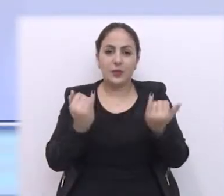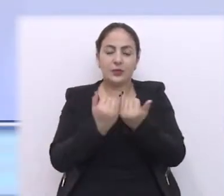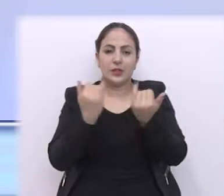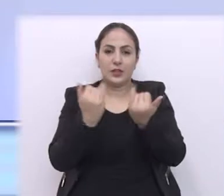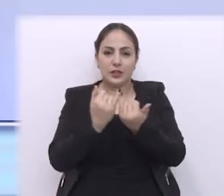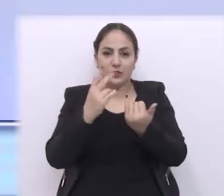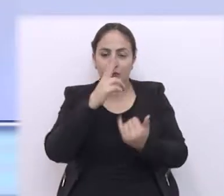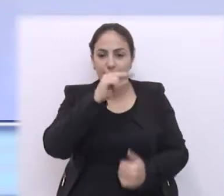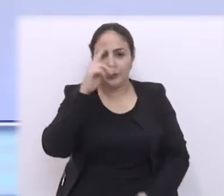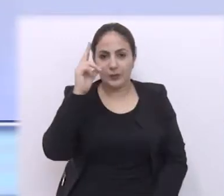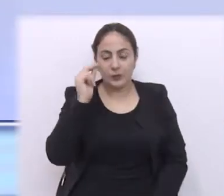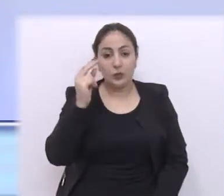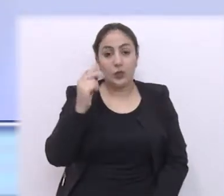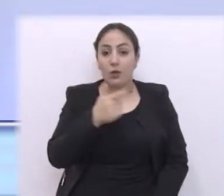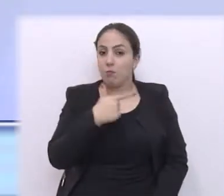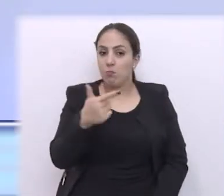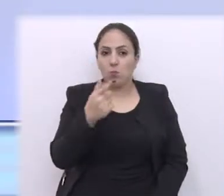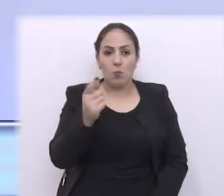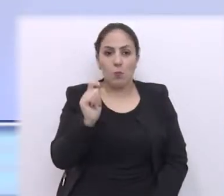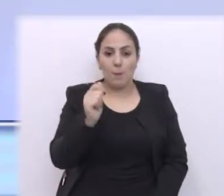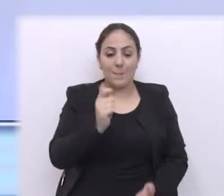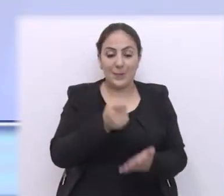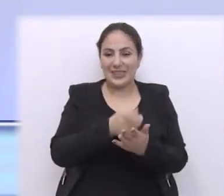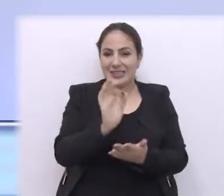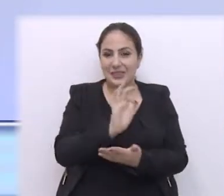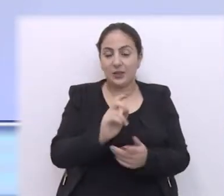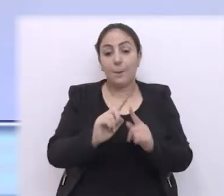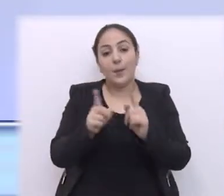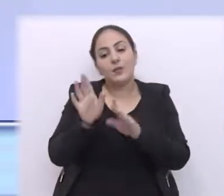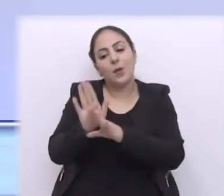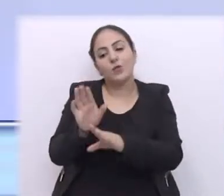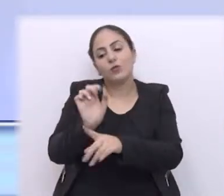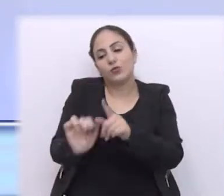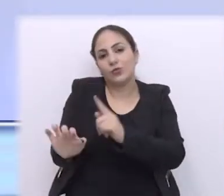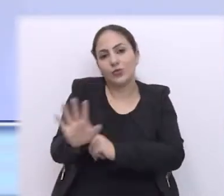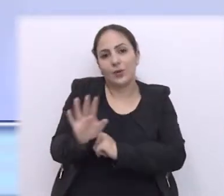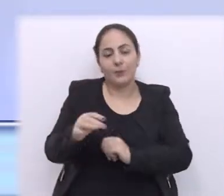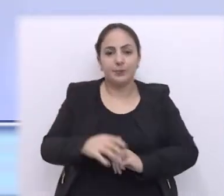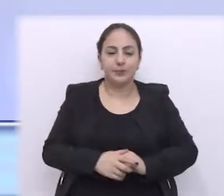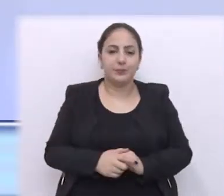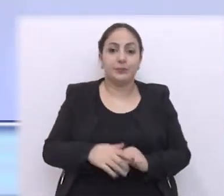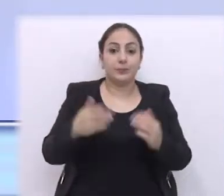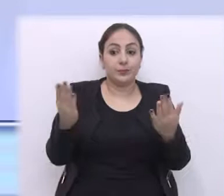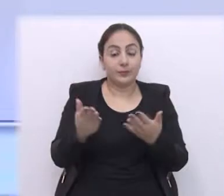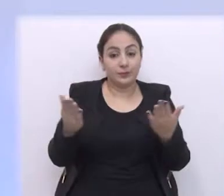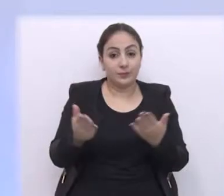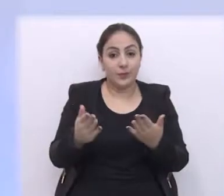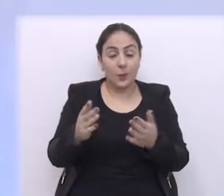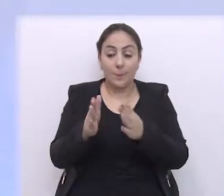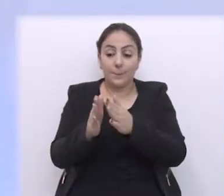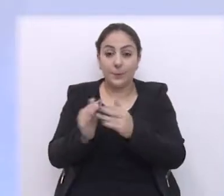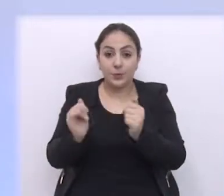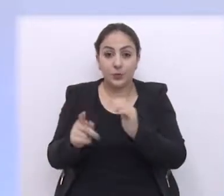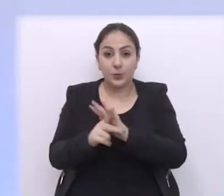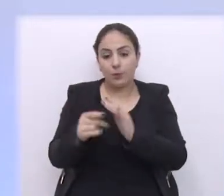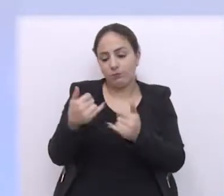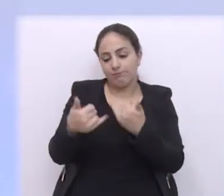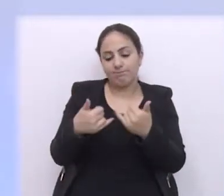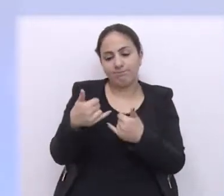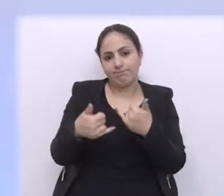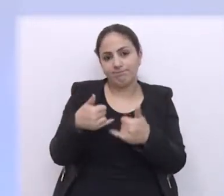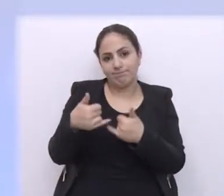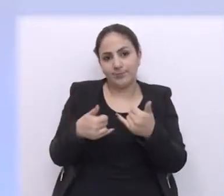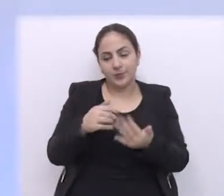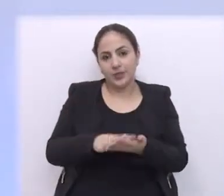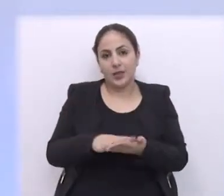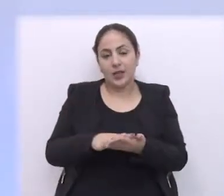deve ser feito pelo site da Prefeitura e não tem taxa, mas uma contribuição social. Desta vez, o pedido